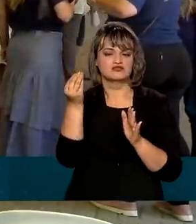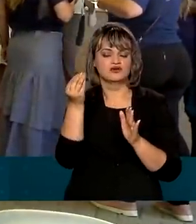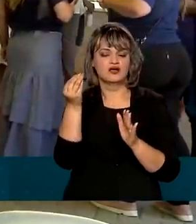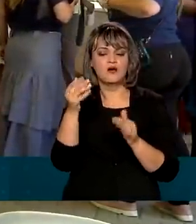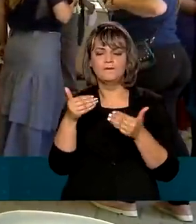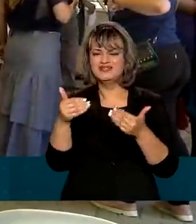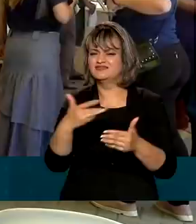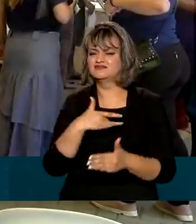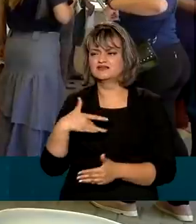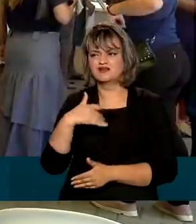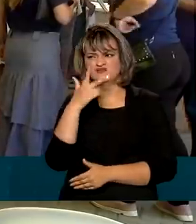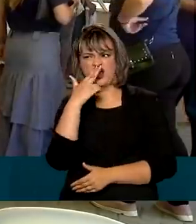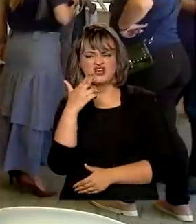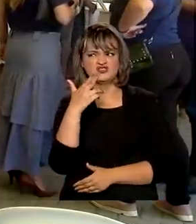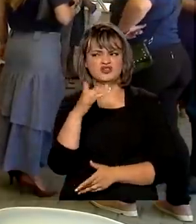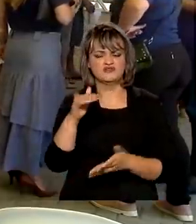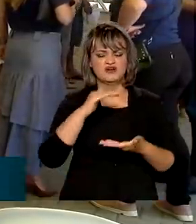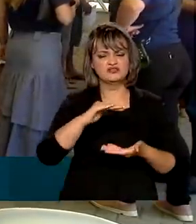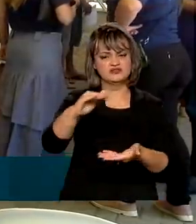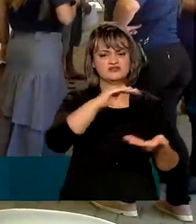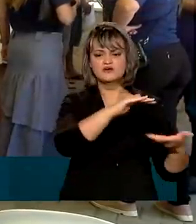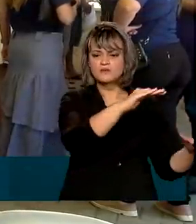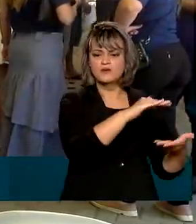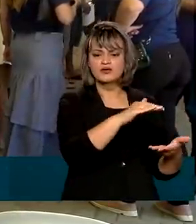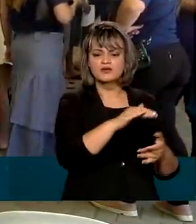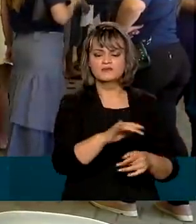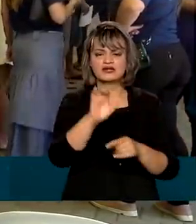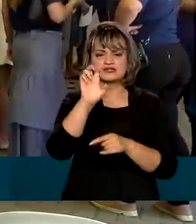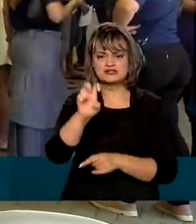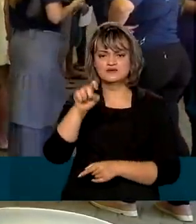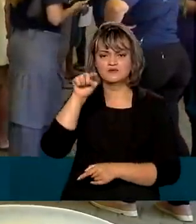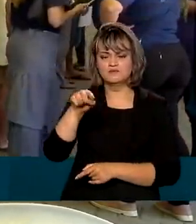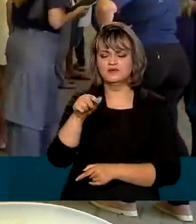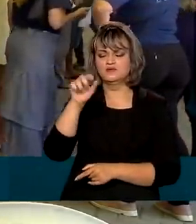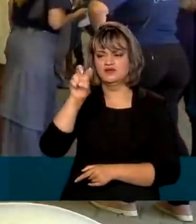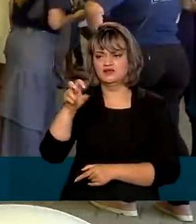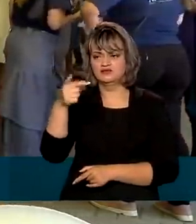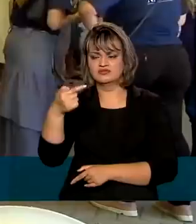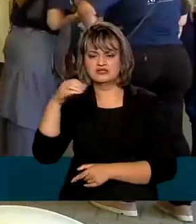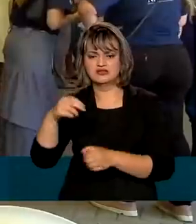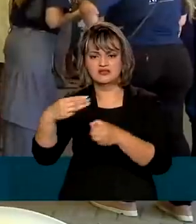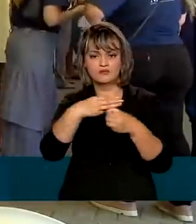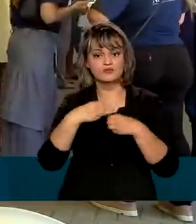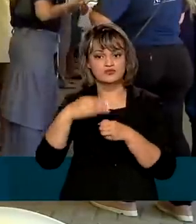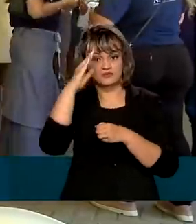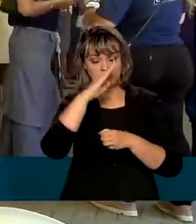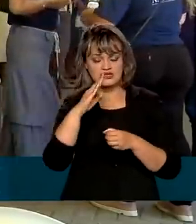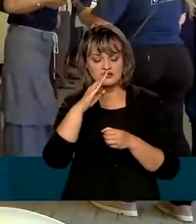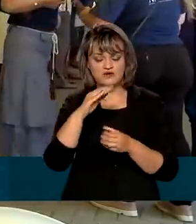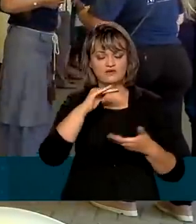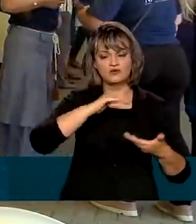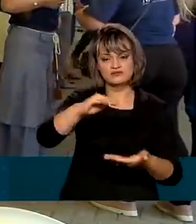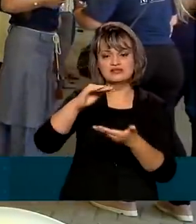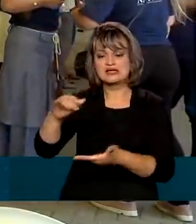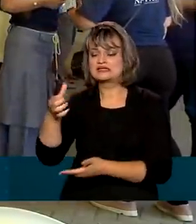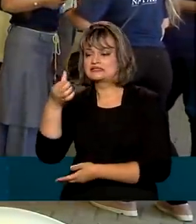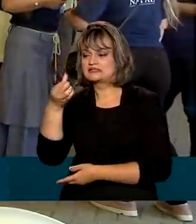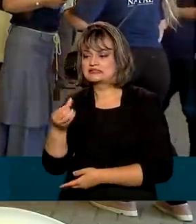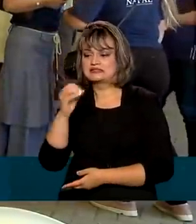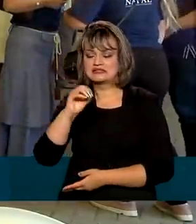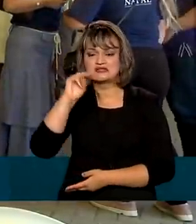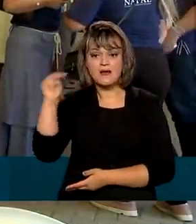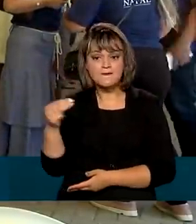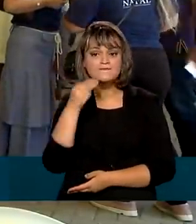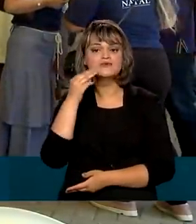do Ministério da Saúde é distribuir para todos os 5.570 municípios brasileiros 60 milhões de testes de